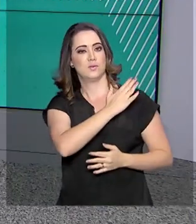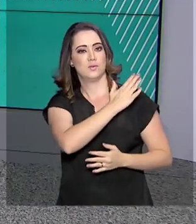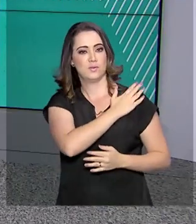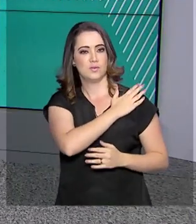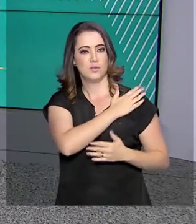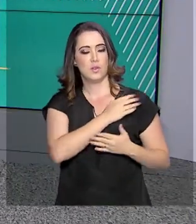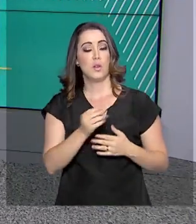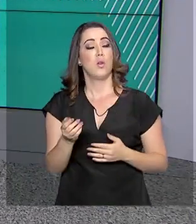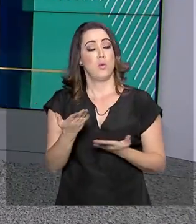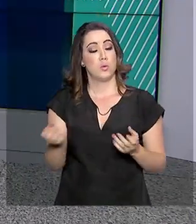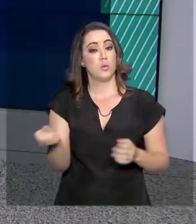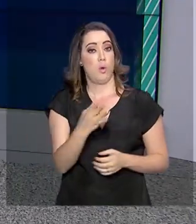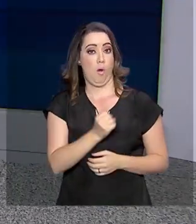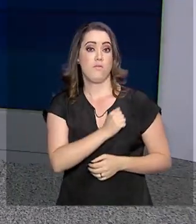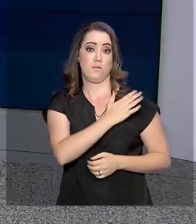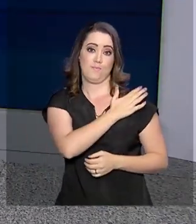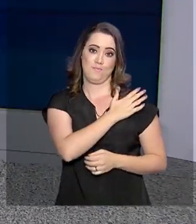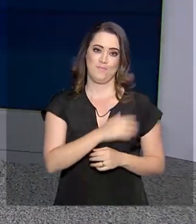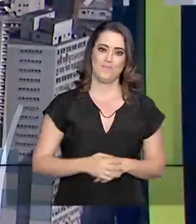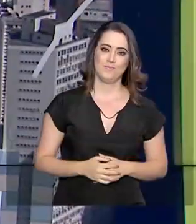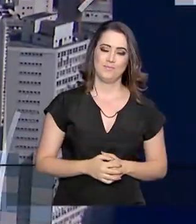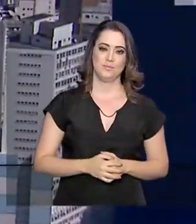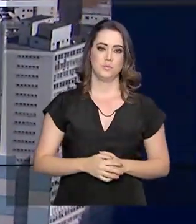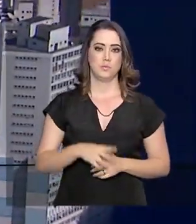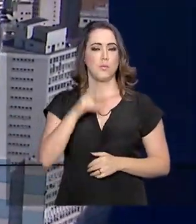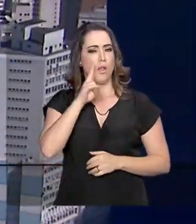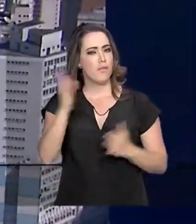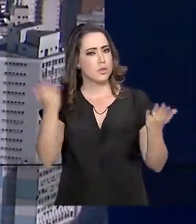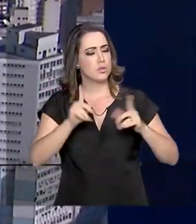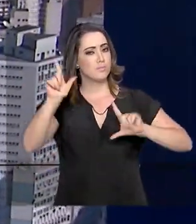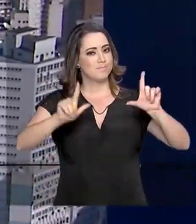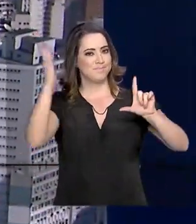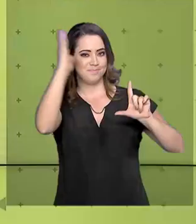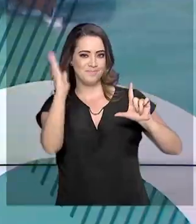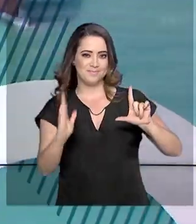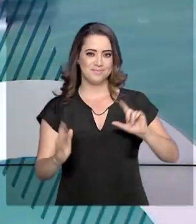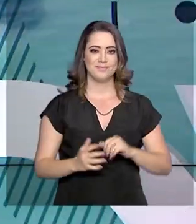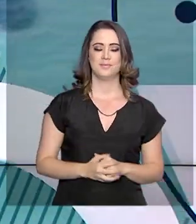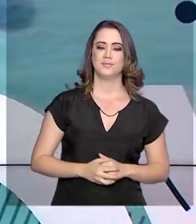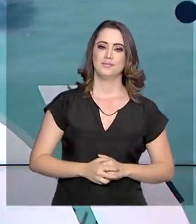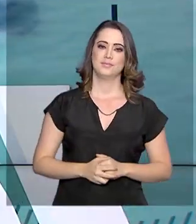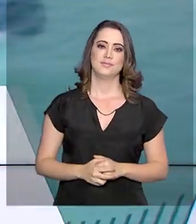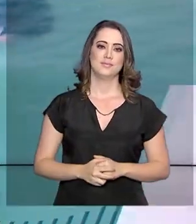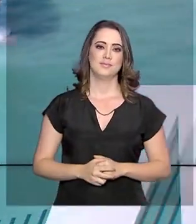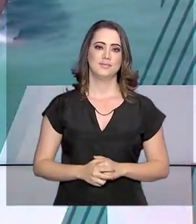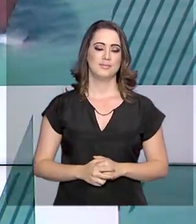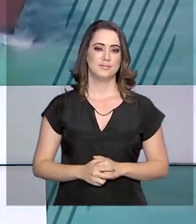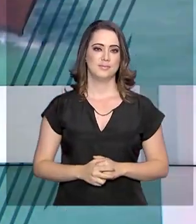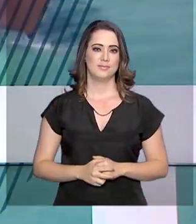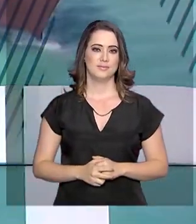aos oficiais generais recém-promovidos. Continue agora com a programação da TV Brasil.